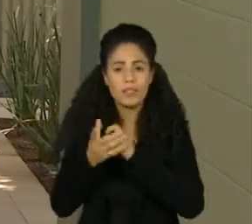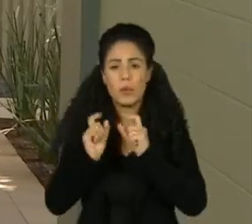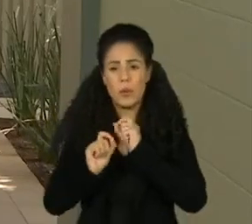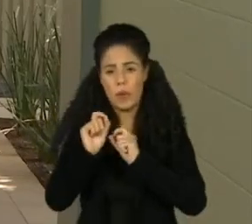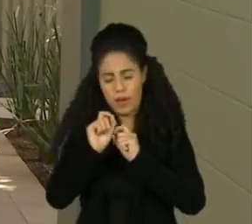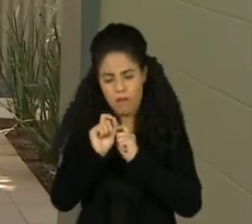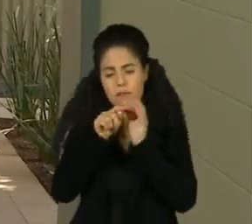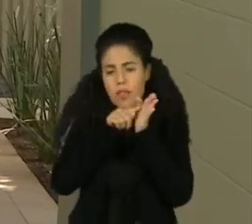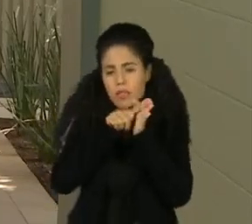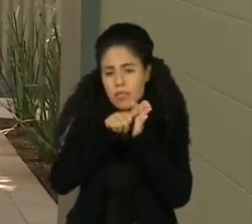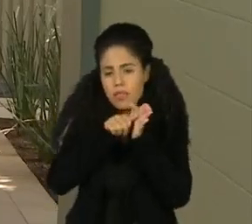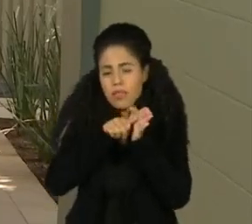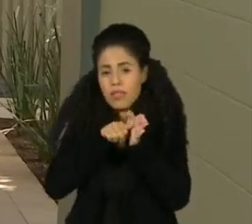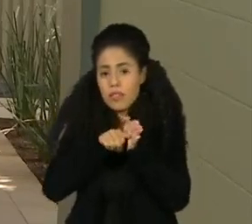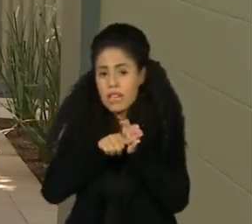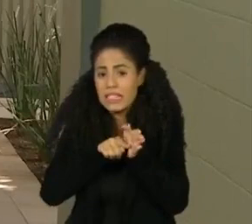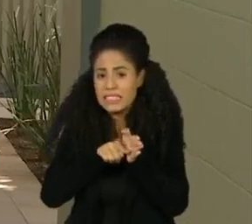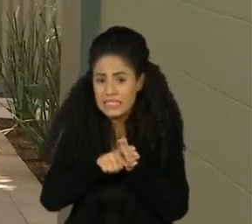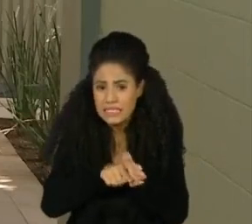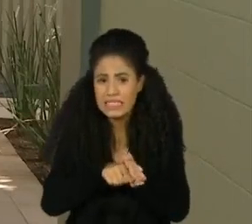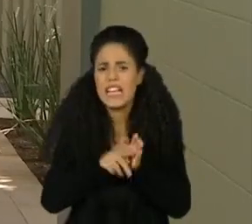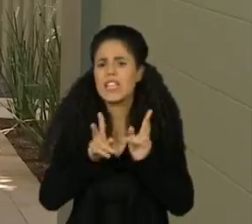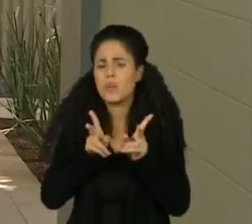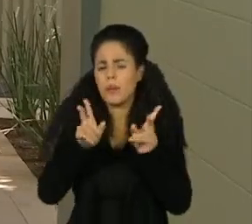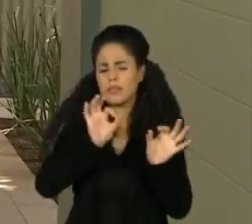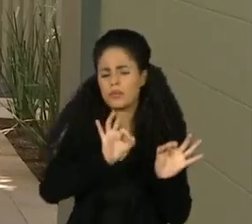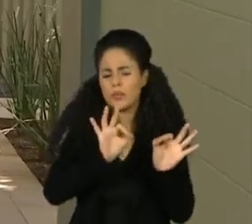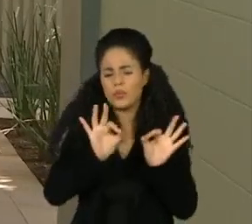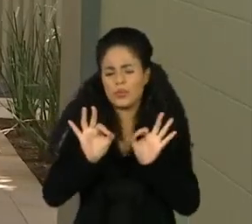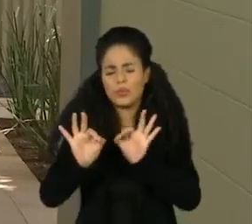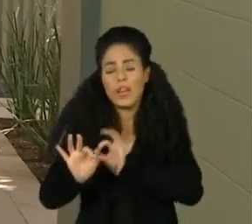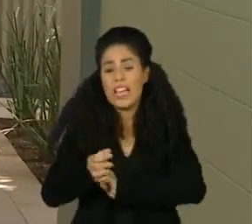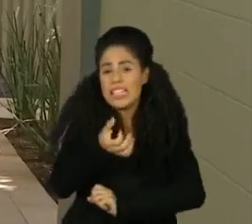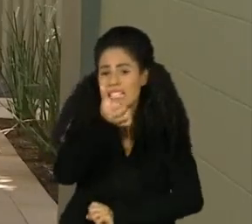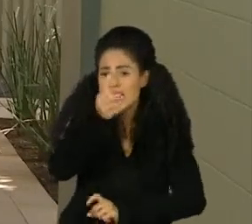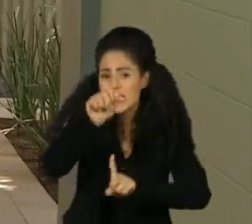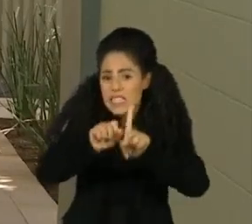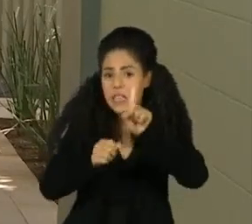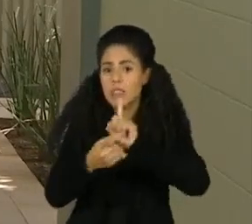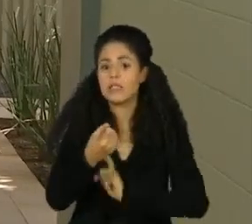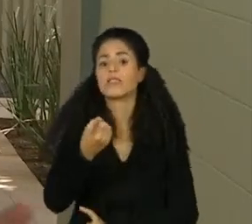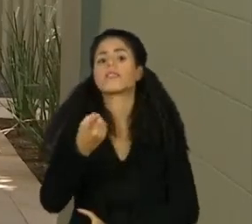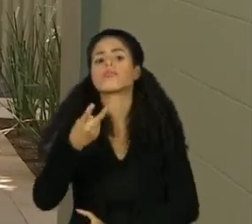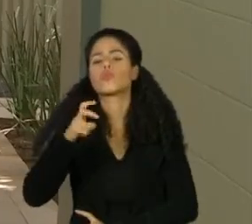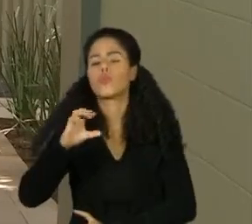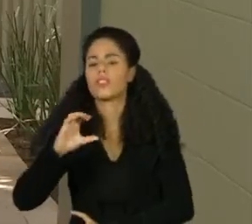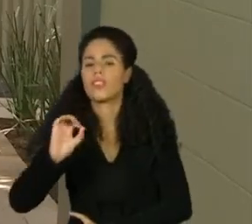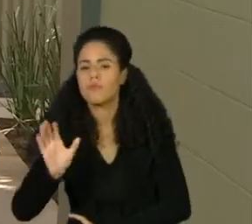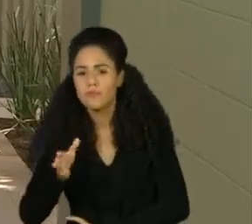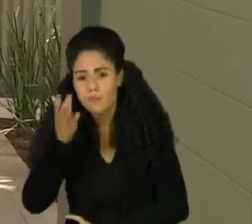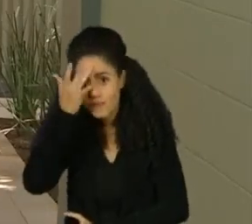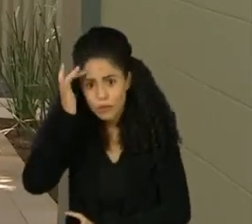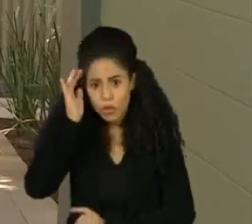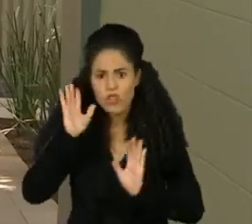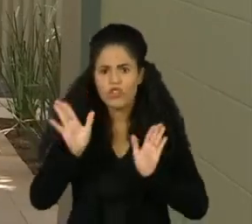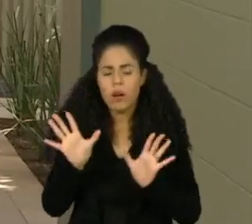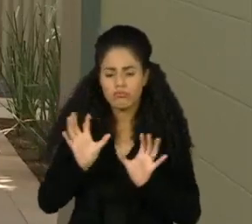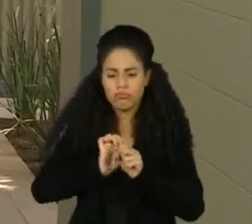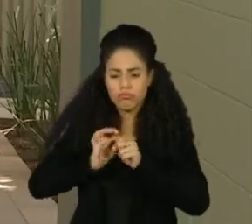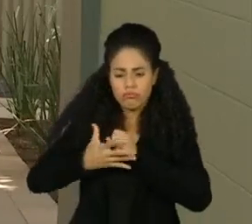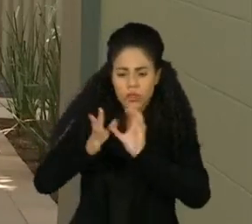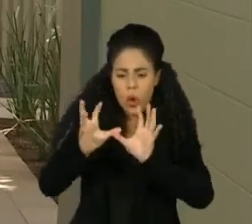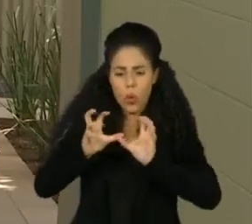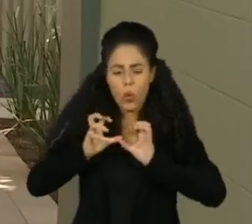em um novo estudo populacional que acompanhou por seis meses 150 mil americanos que tiveram Covid-19 leve ou grave.